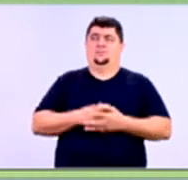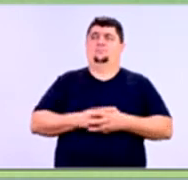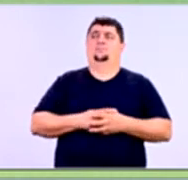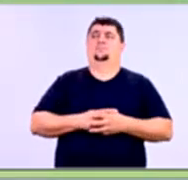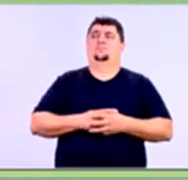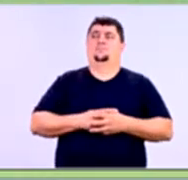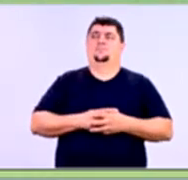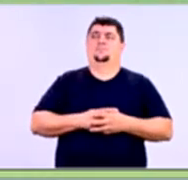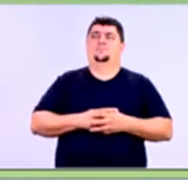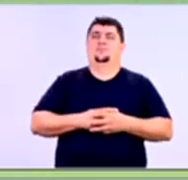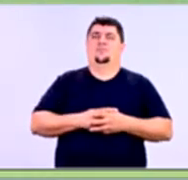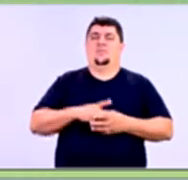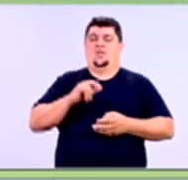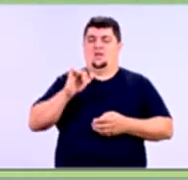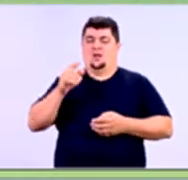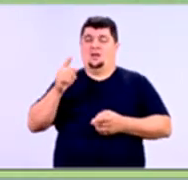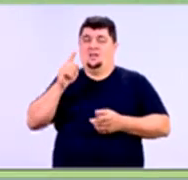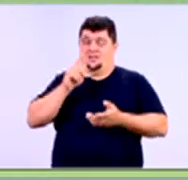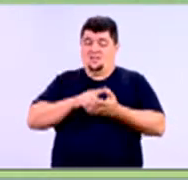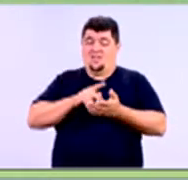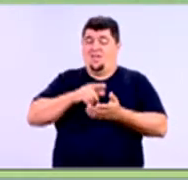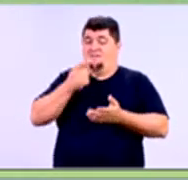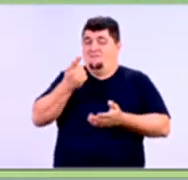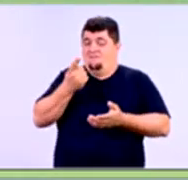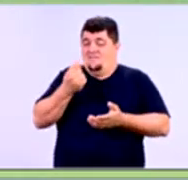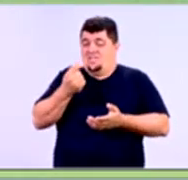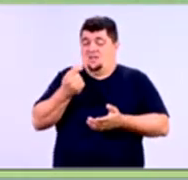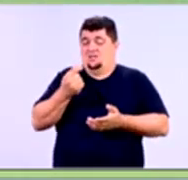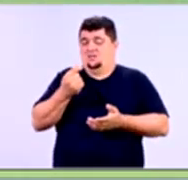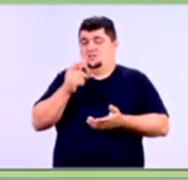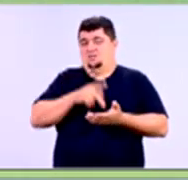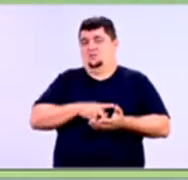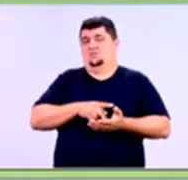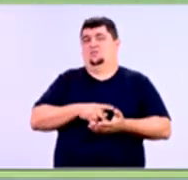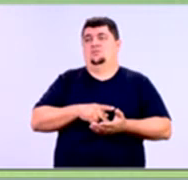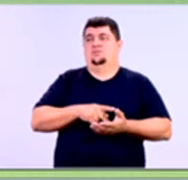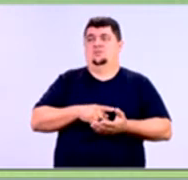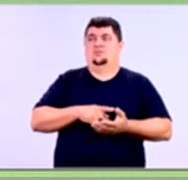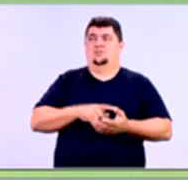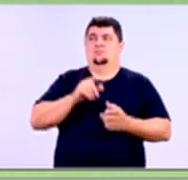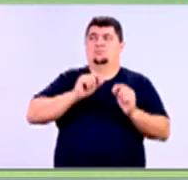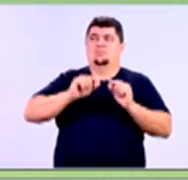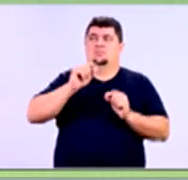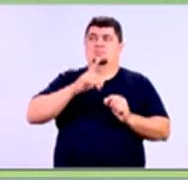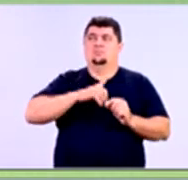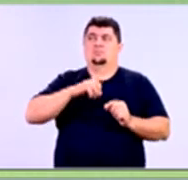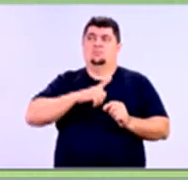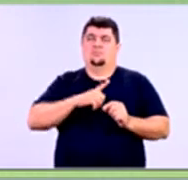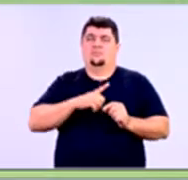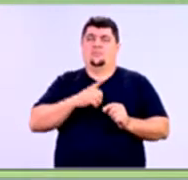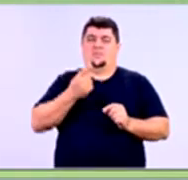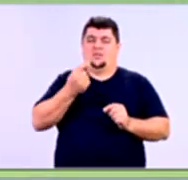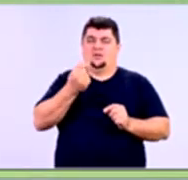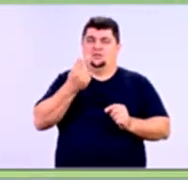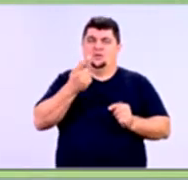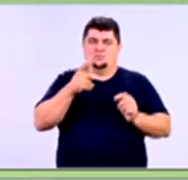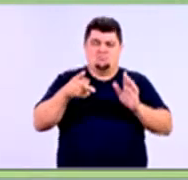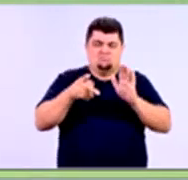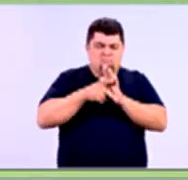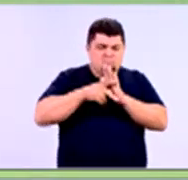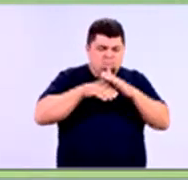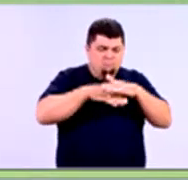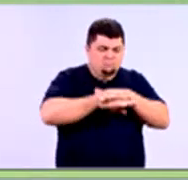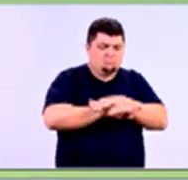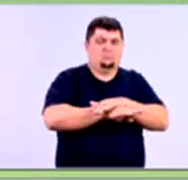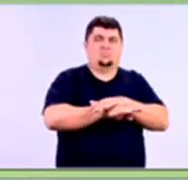para chegar a liquidez de pagar minhas contas, significa que eu estou falindo. O que é uma coisa muito líquida? Principalmente quando o dinheiro está em caixa, né? Caixa é